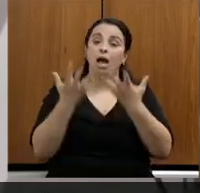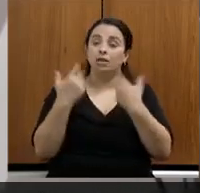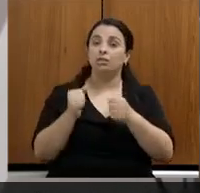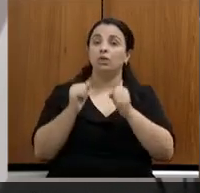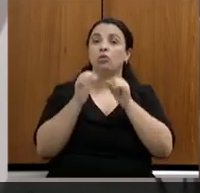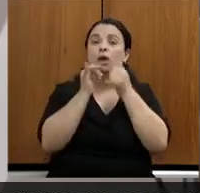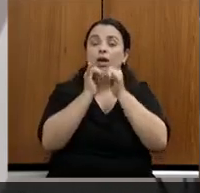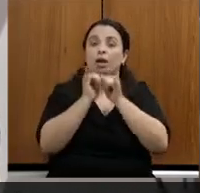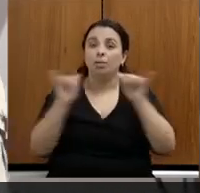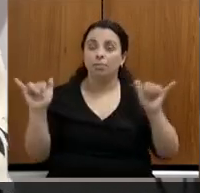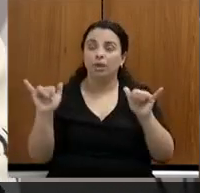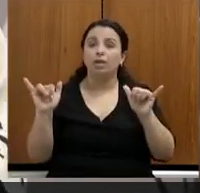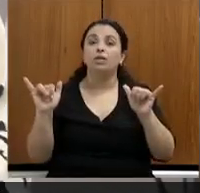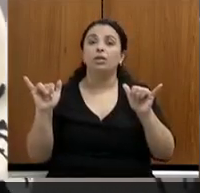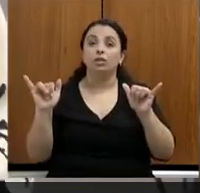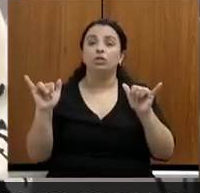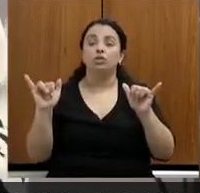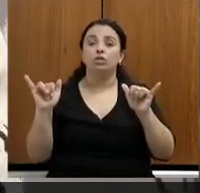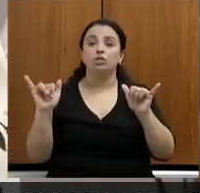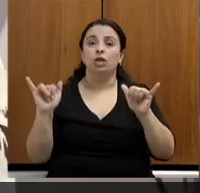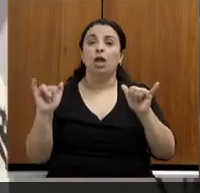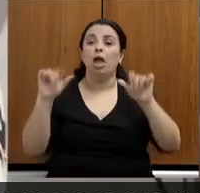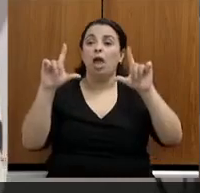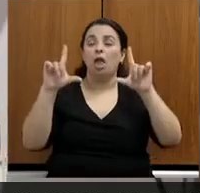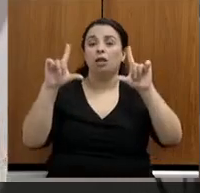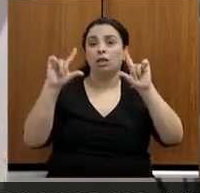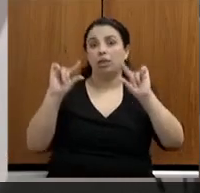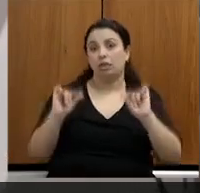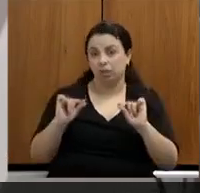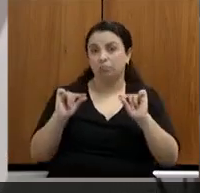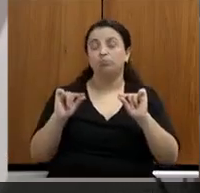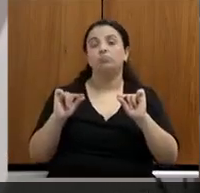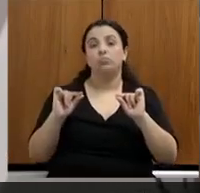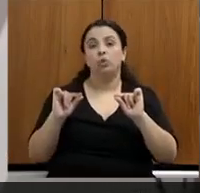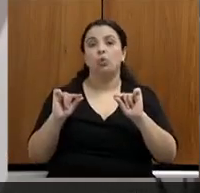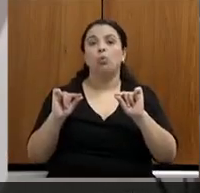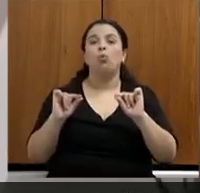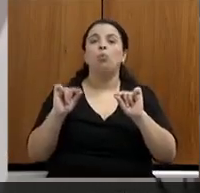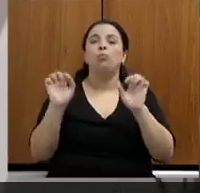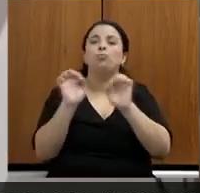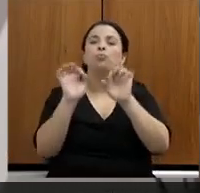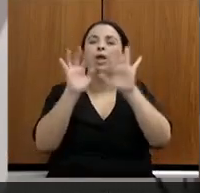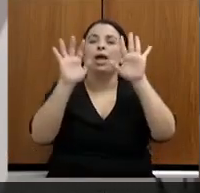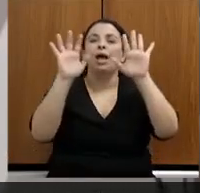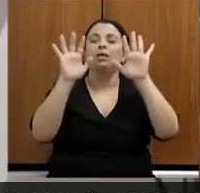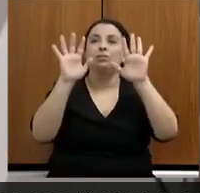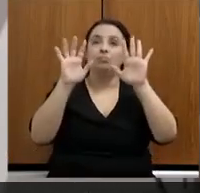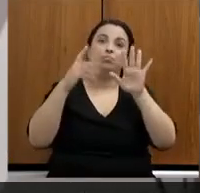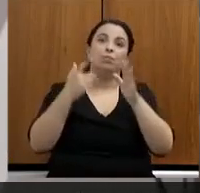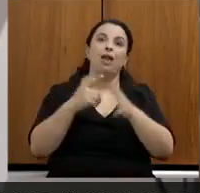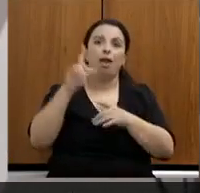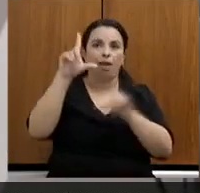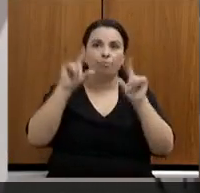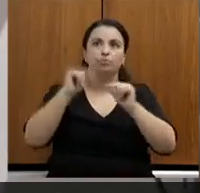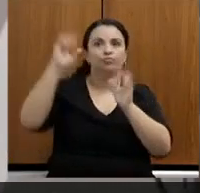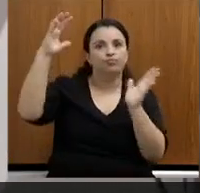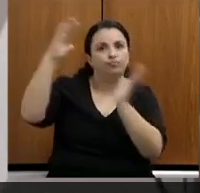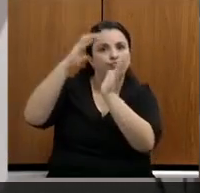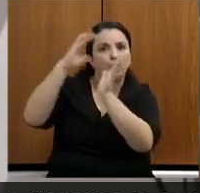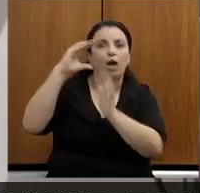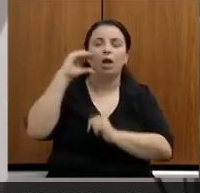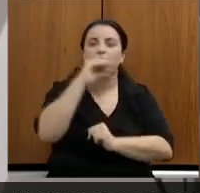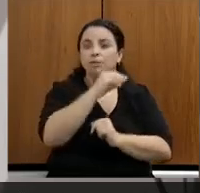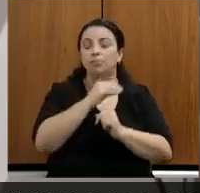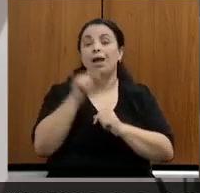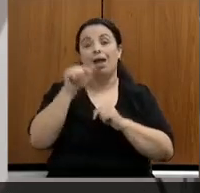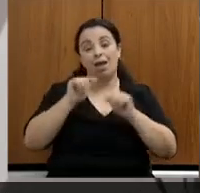neutralização de emissões de gases de efeito estufa até 2050. Essas ações no Estado de Minas Gerais